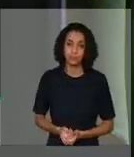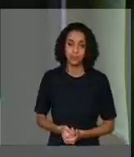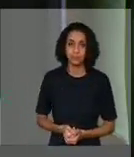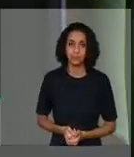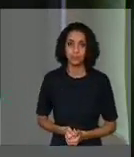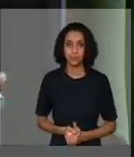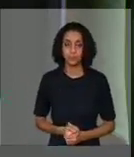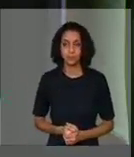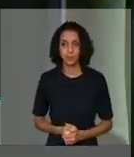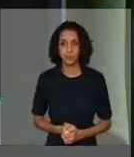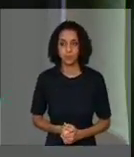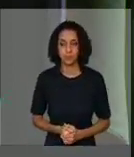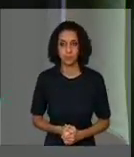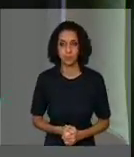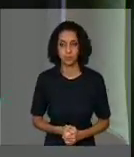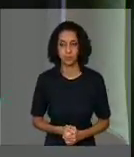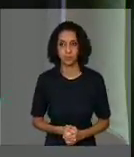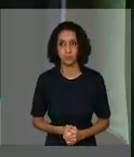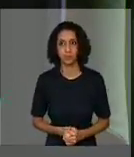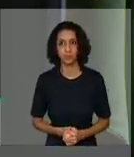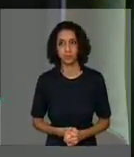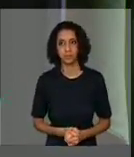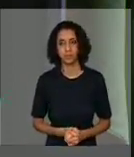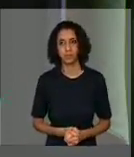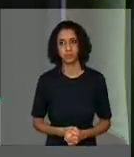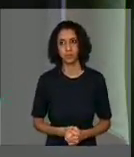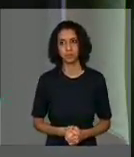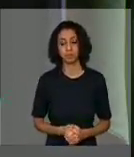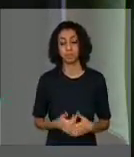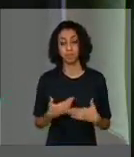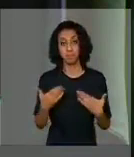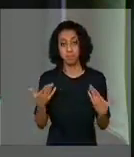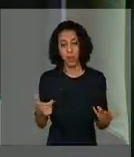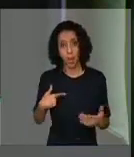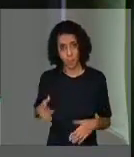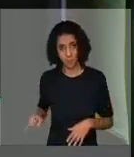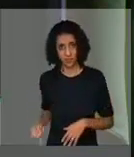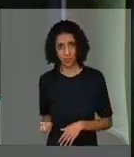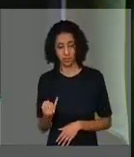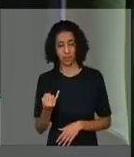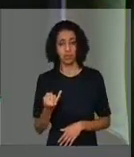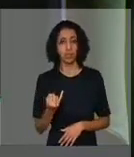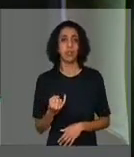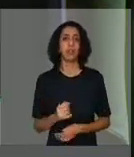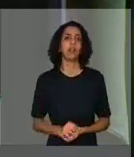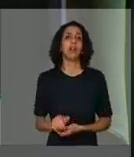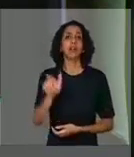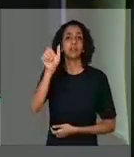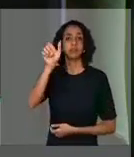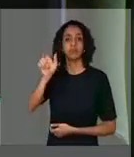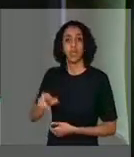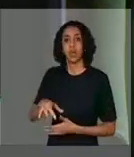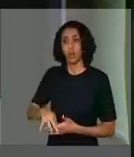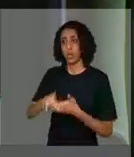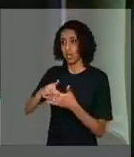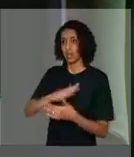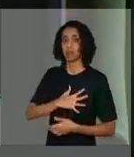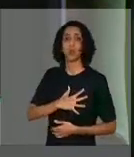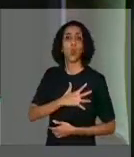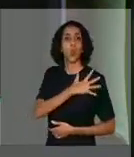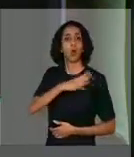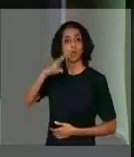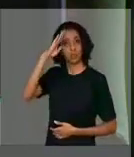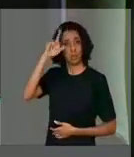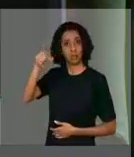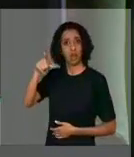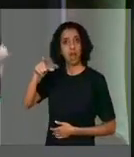aproveitar a oportunidade e me solidarizar com o comandante do Exército, que se manifestou